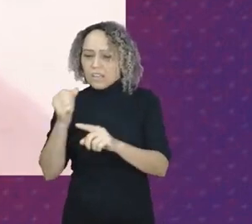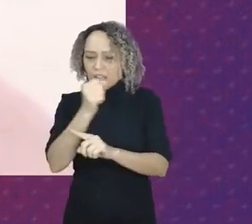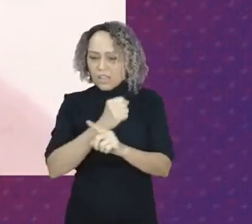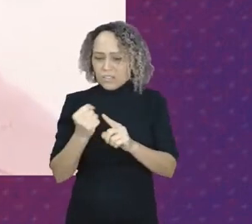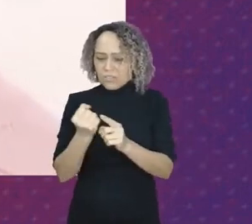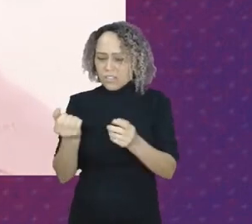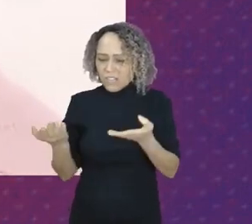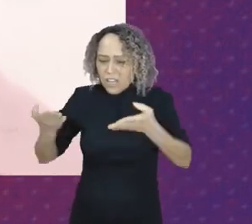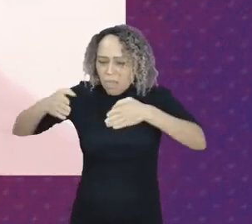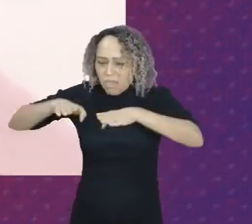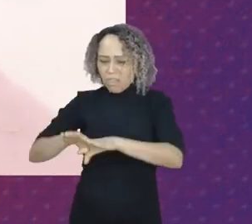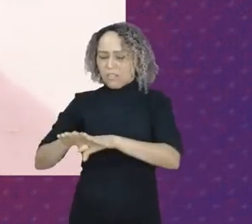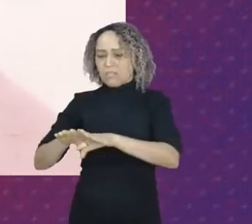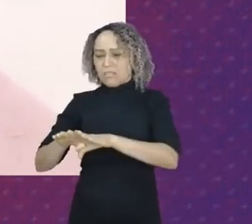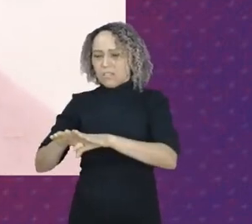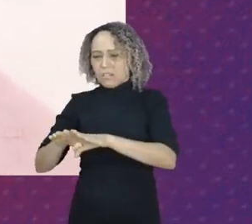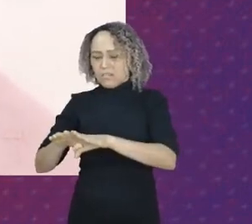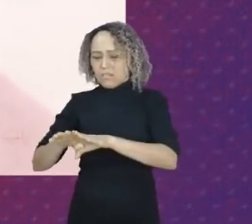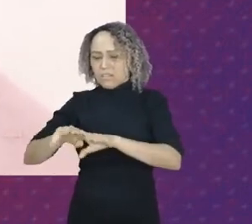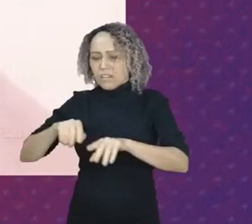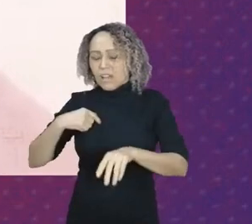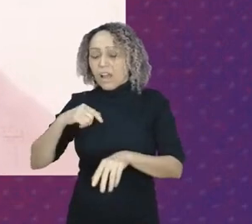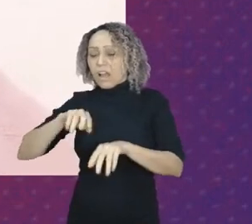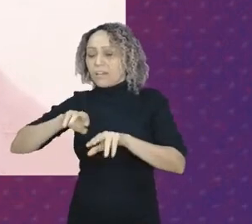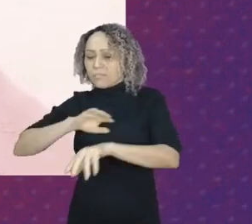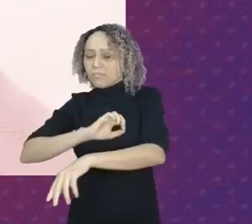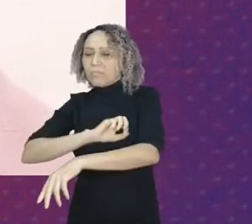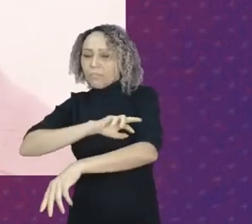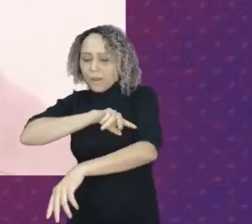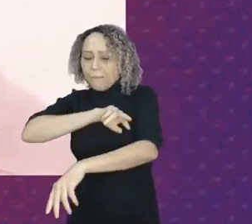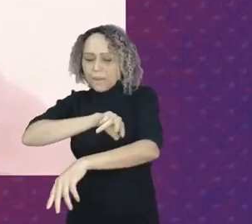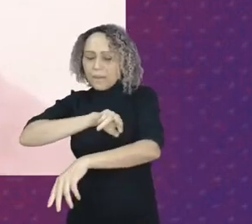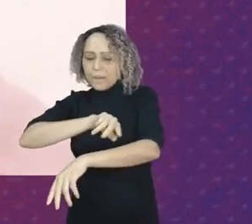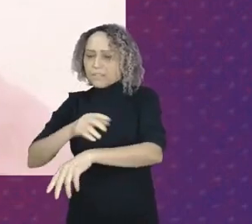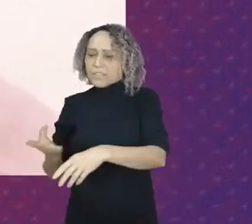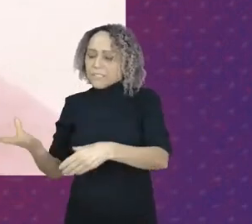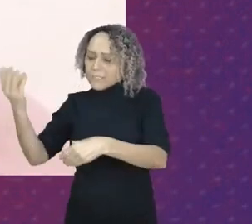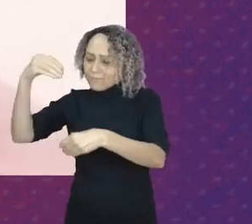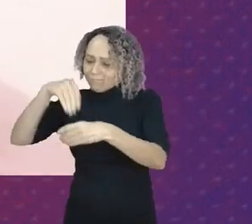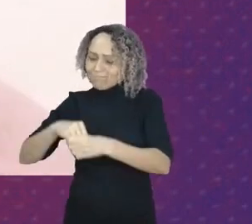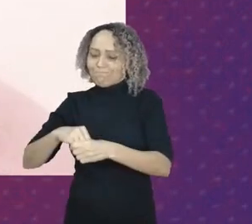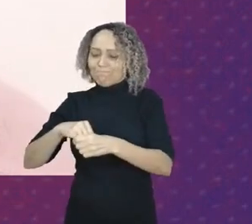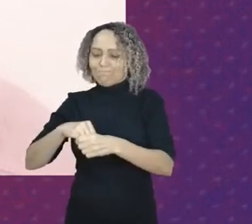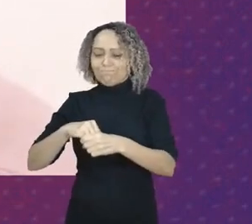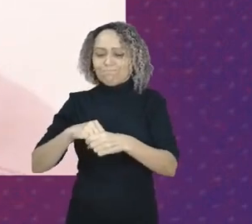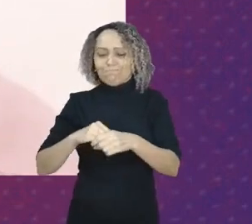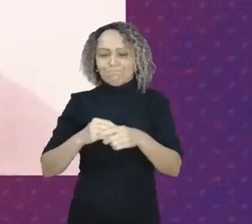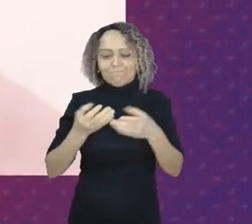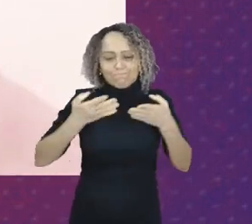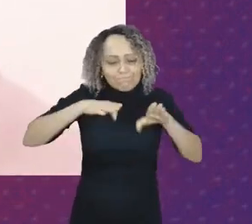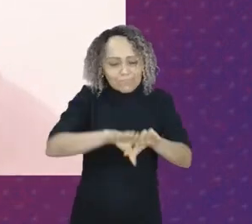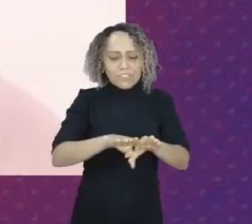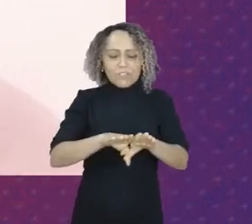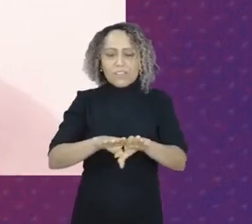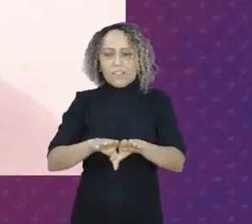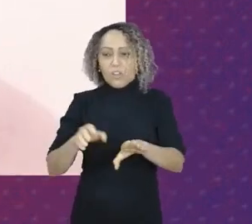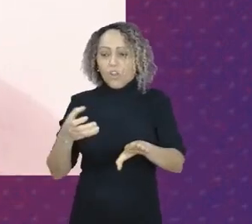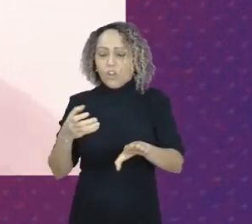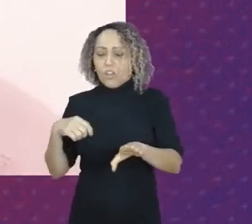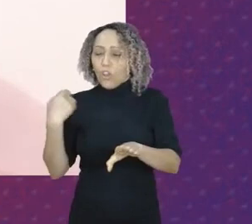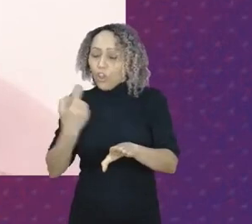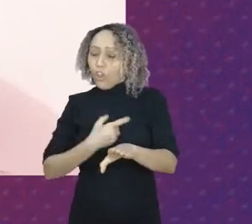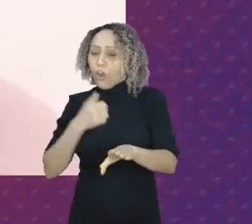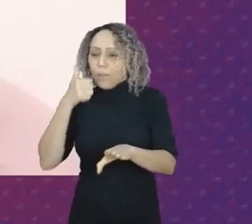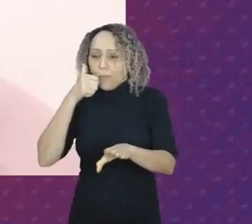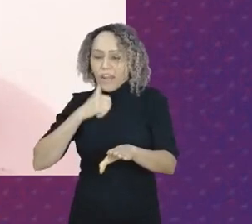diversidade e nós enquanto mulheres negras queremos essa inclusão e estamos aqui para isso